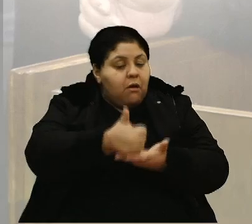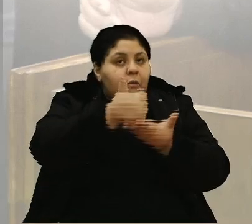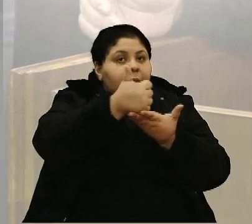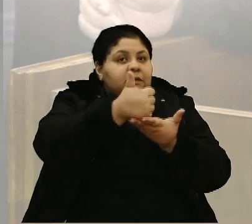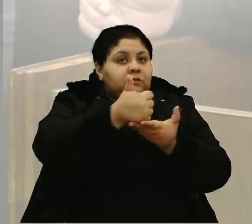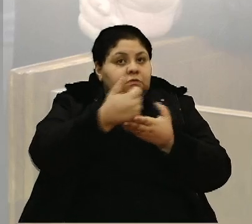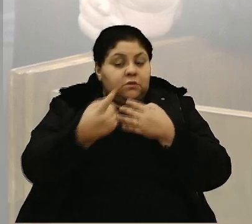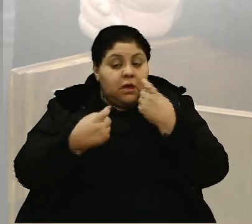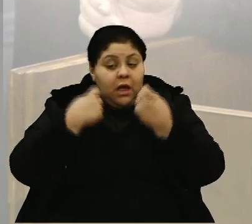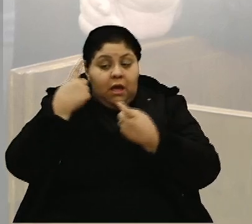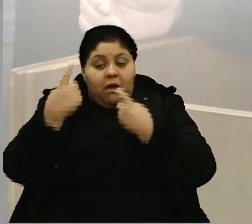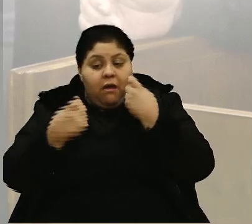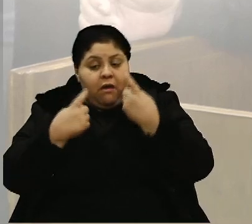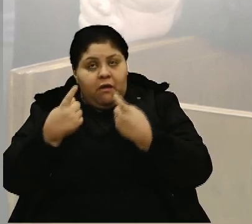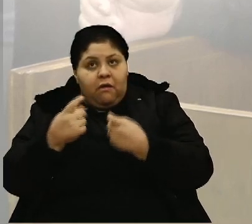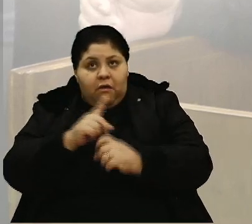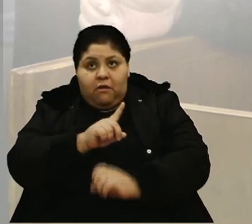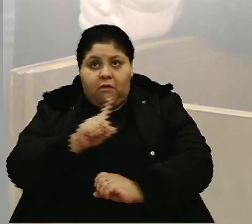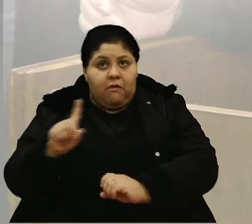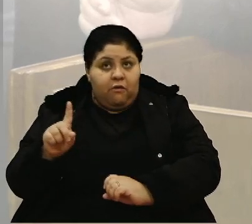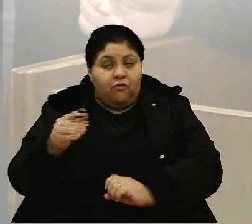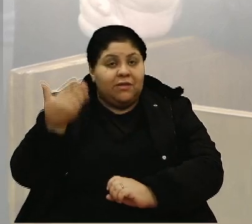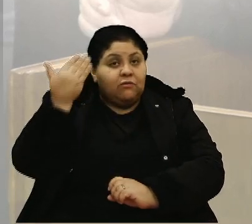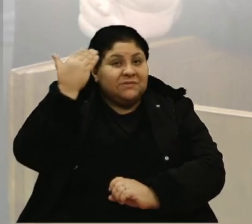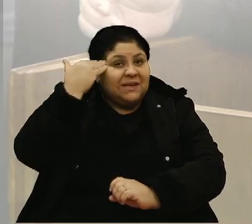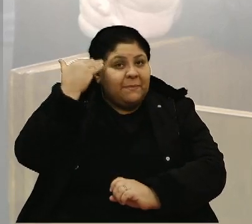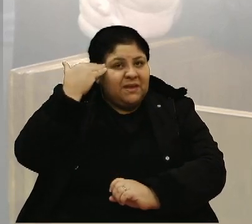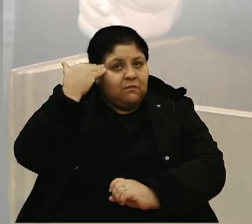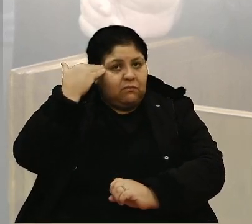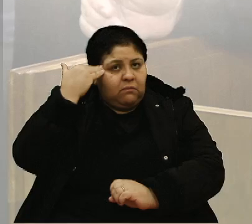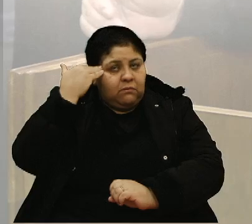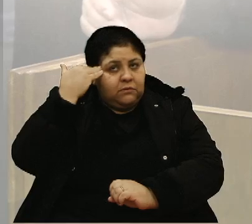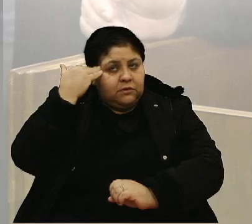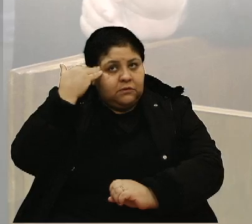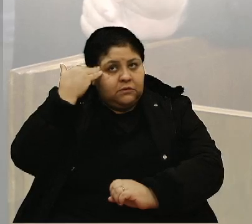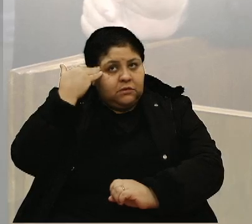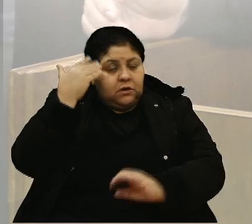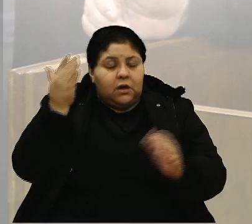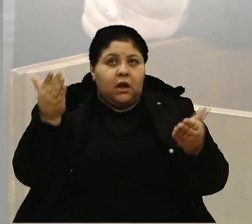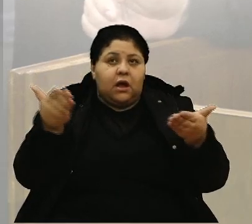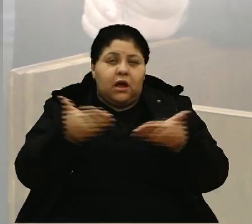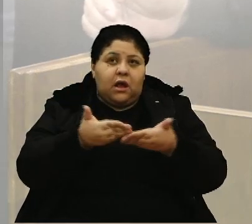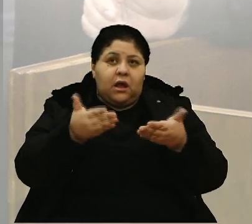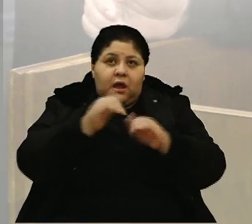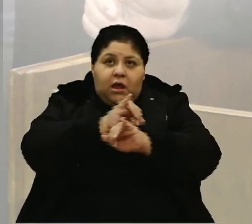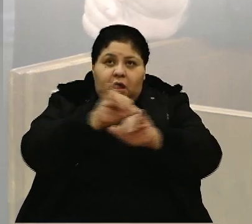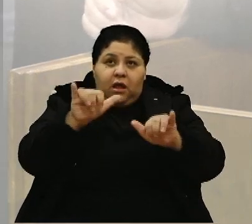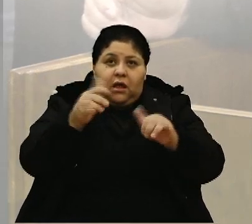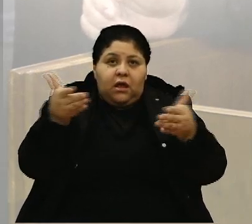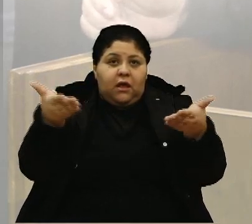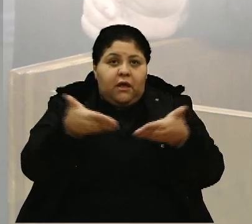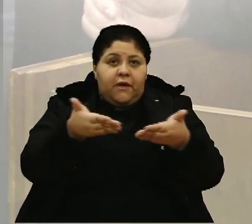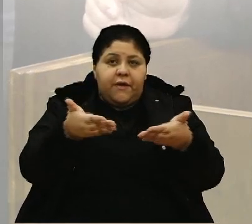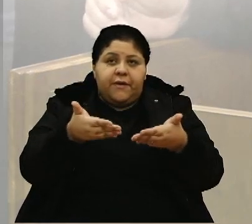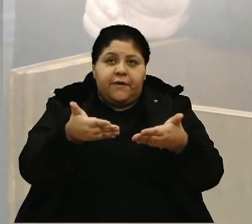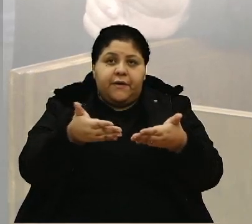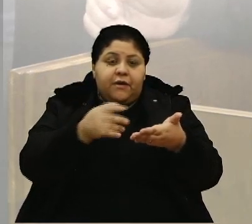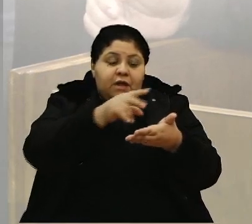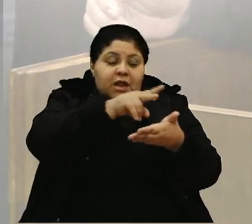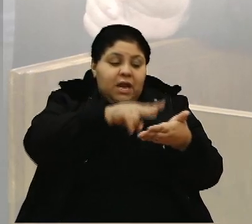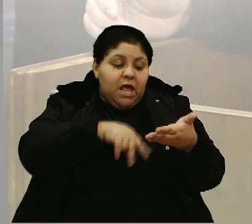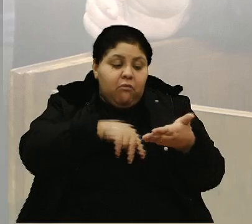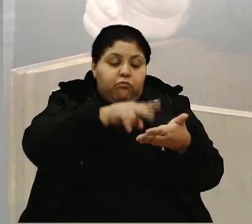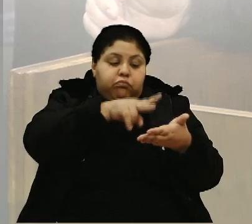preocupação, que não estavam sabendo, que agora a notícia de hoje, eu cheguei a ler e